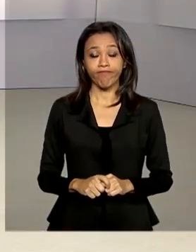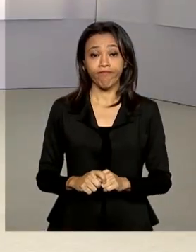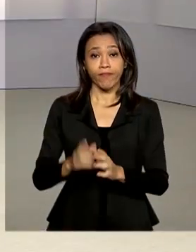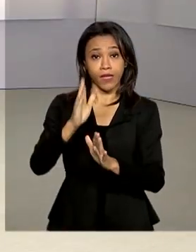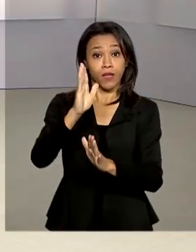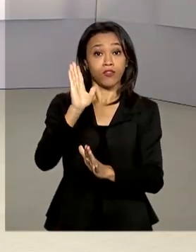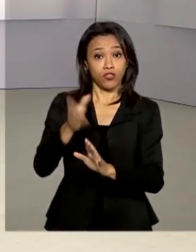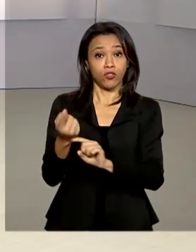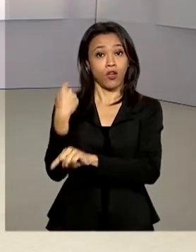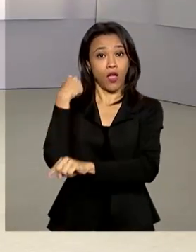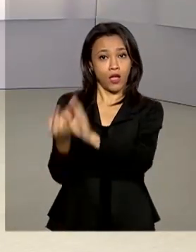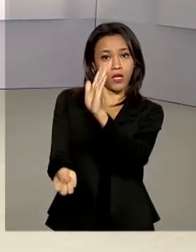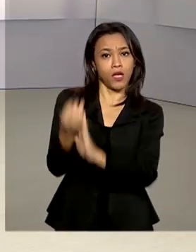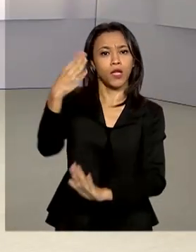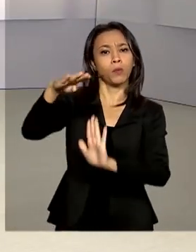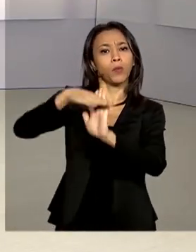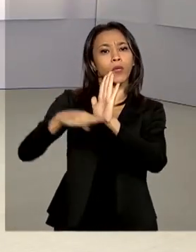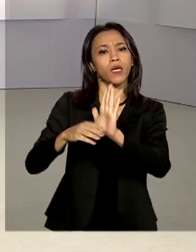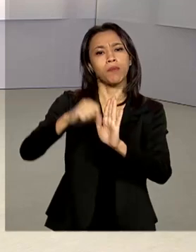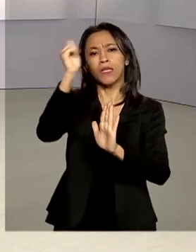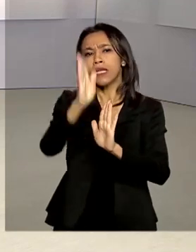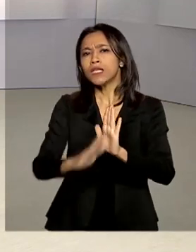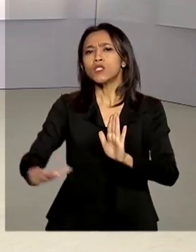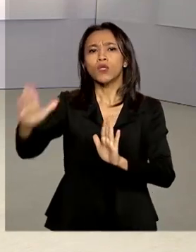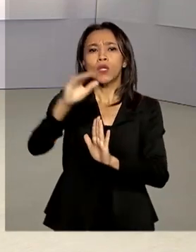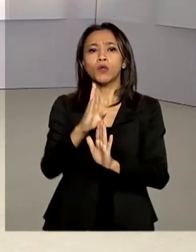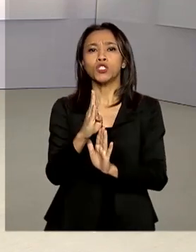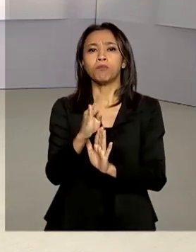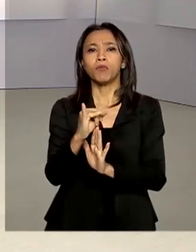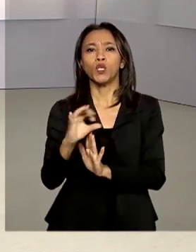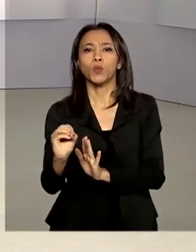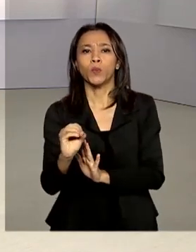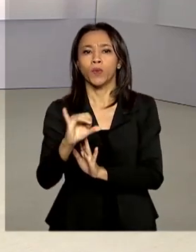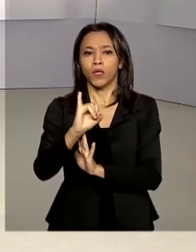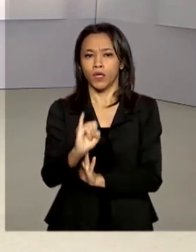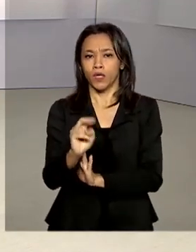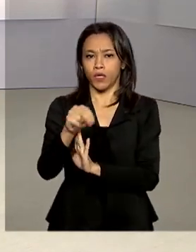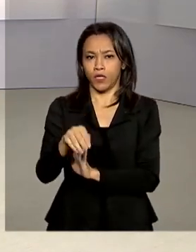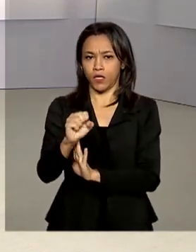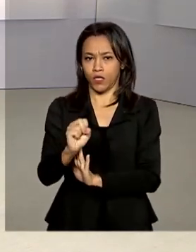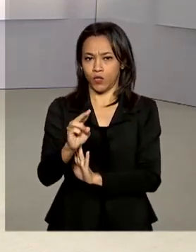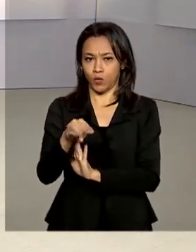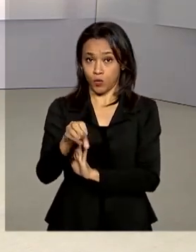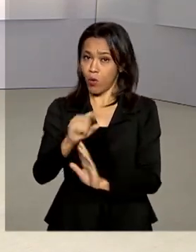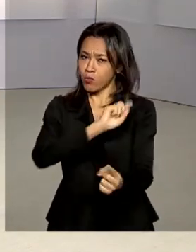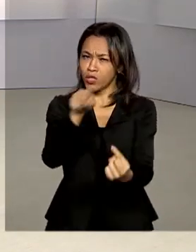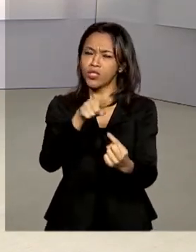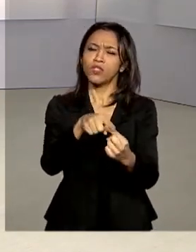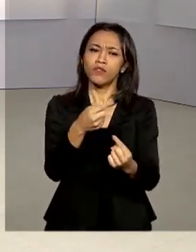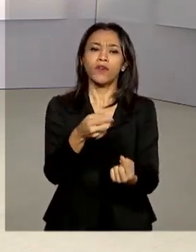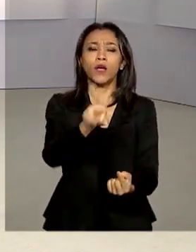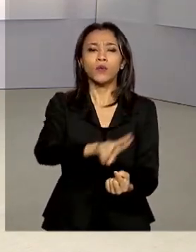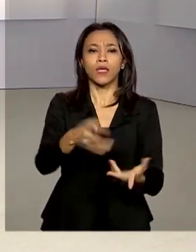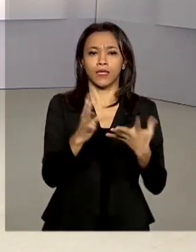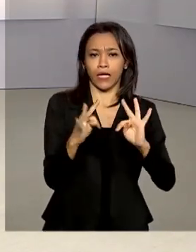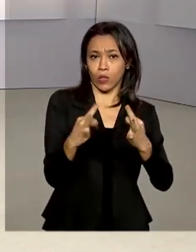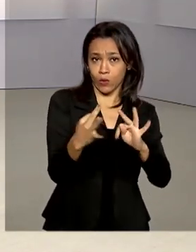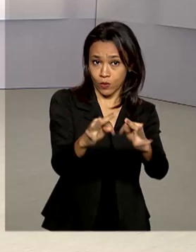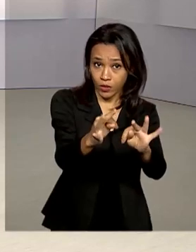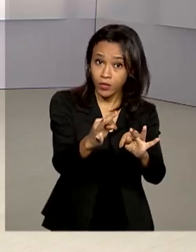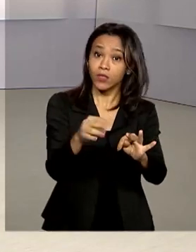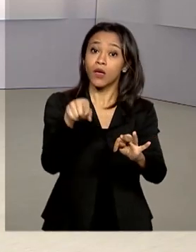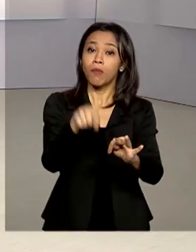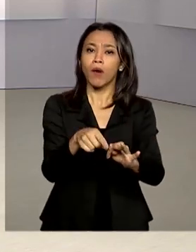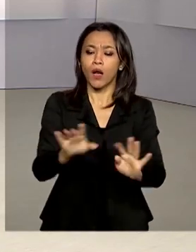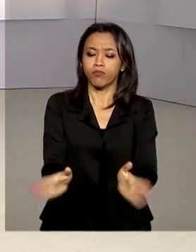E foi criado o Programa Nacional de Bioinsumos. A ideia é aplicar tecnologias e produtos de base biológica